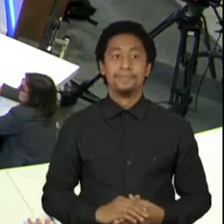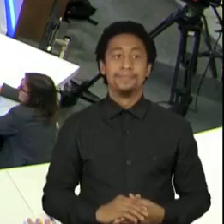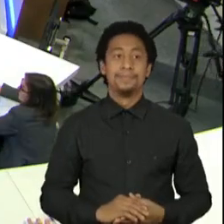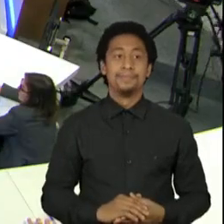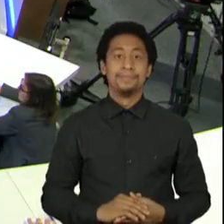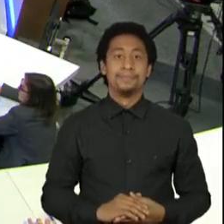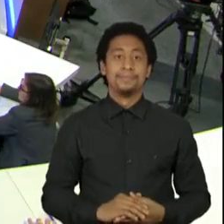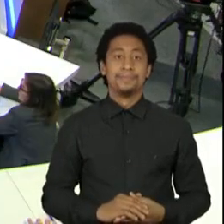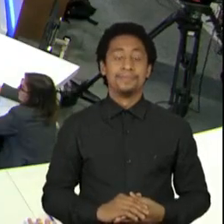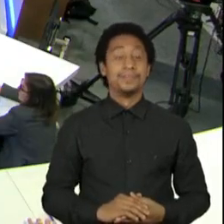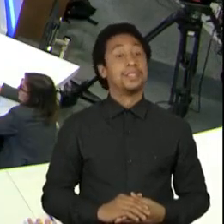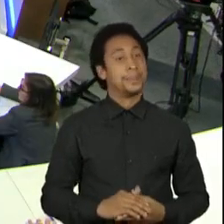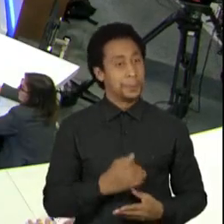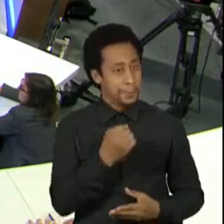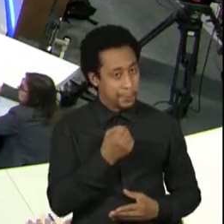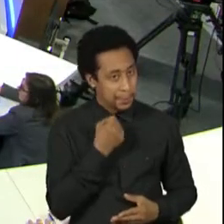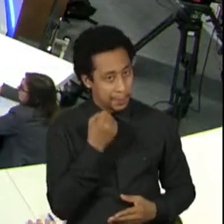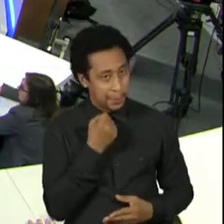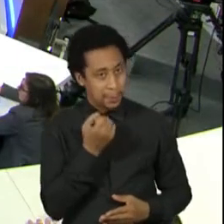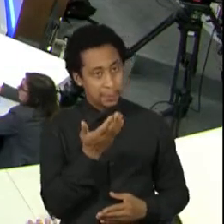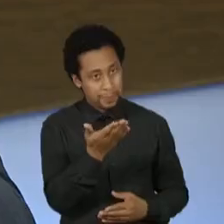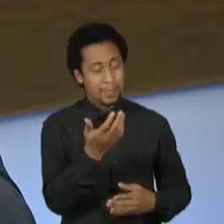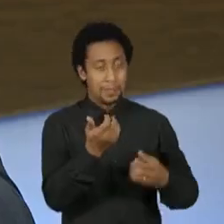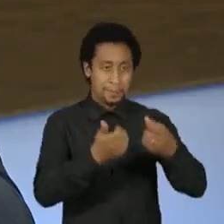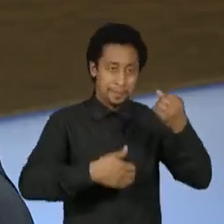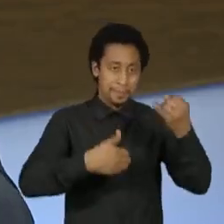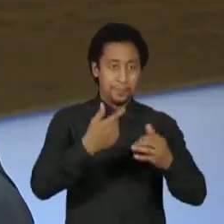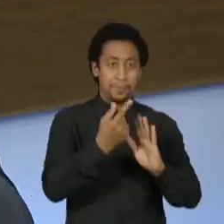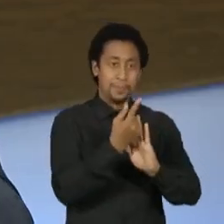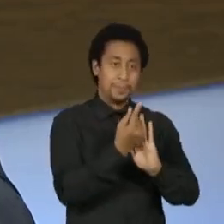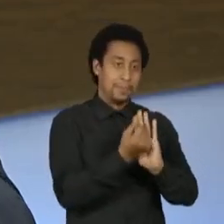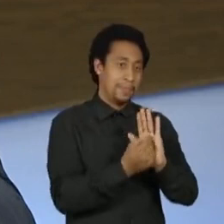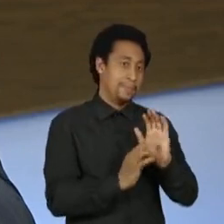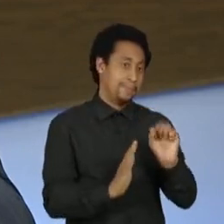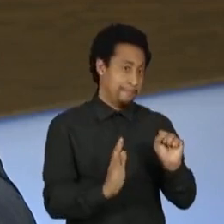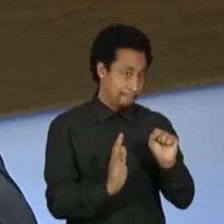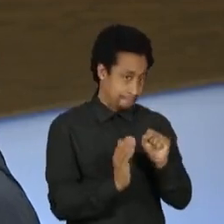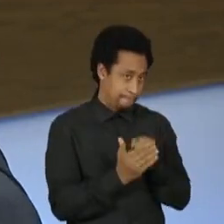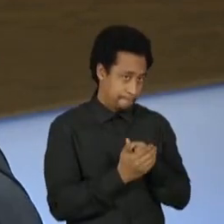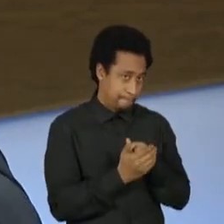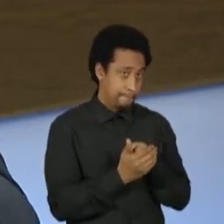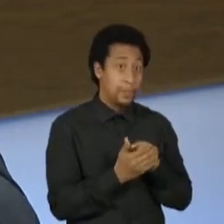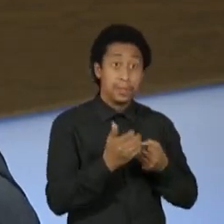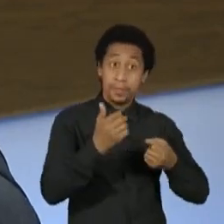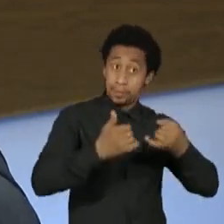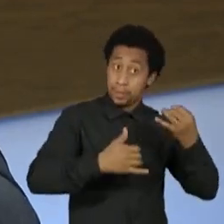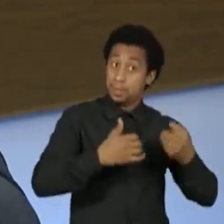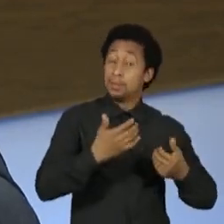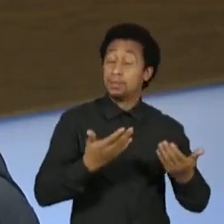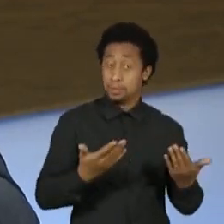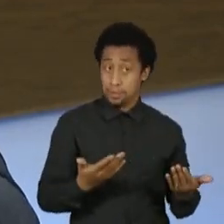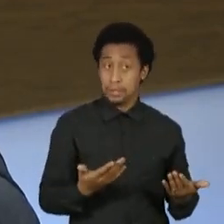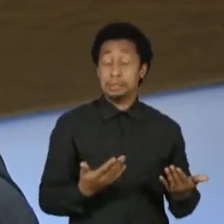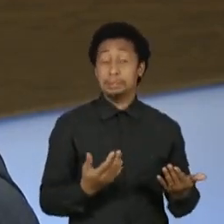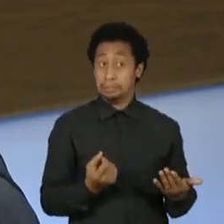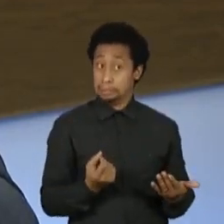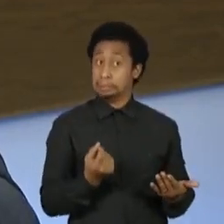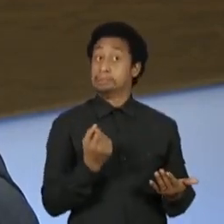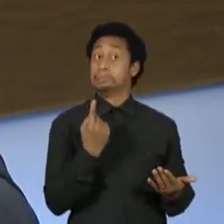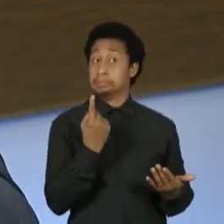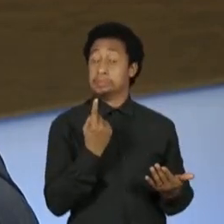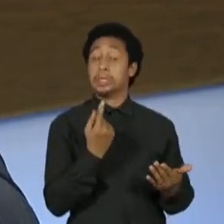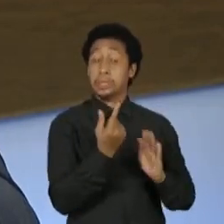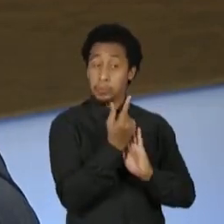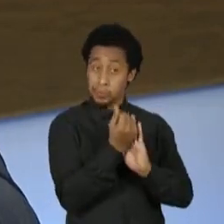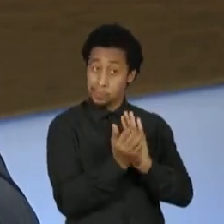Senadora, a senhora mencionou há pouco o orçamento secreto, né? E a senhora costuma dizer que é o maior escândalo de corrupção